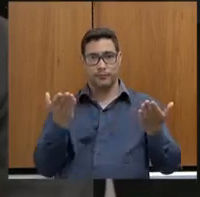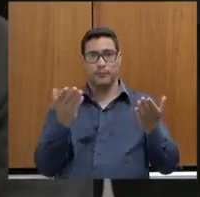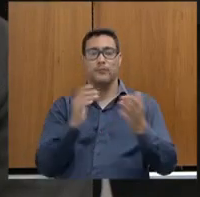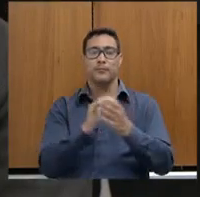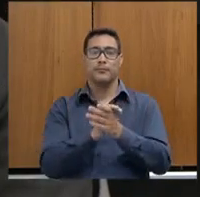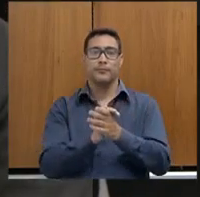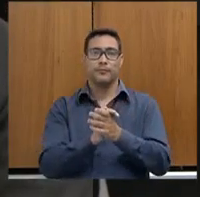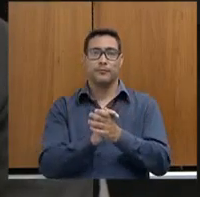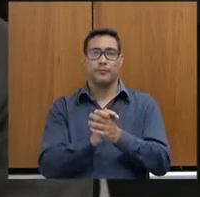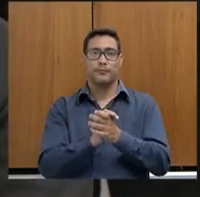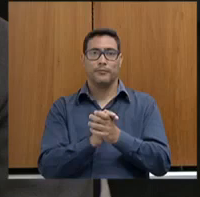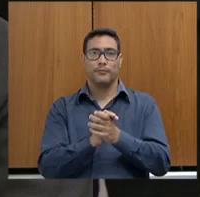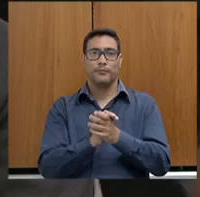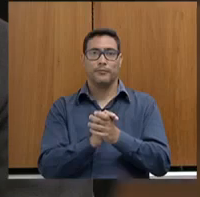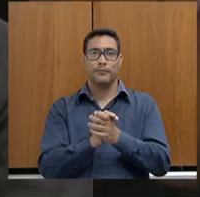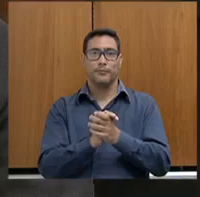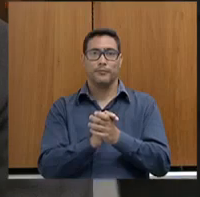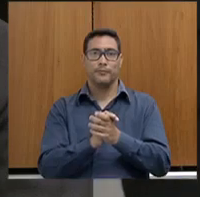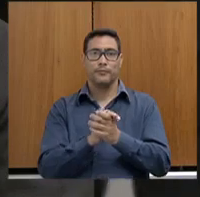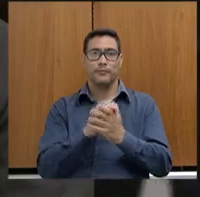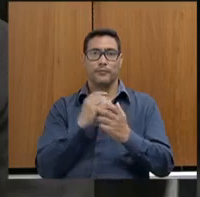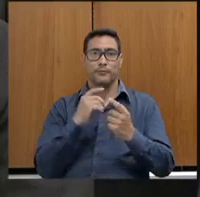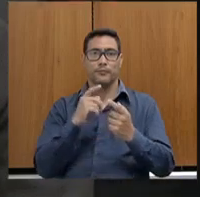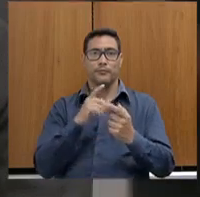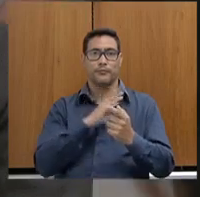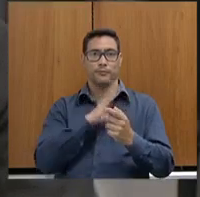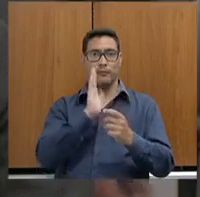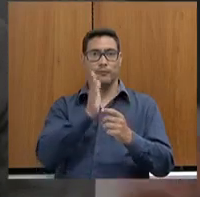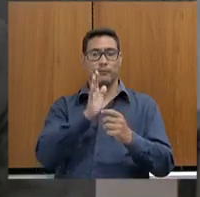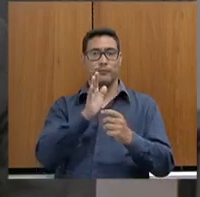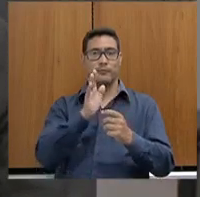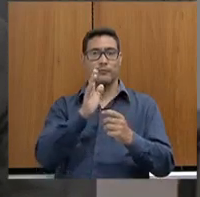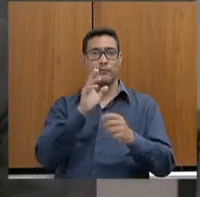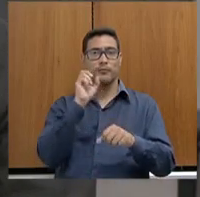me parece que são excedentes aqui do concurso, são excedentes,